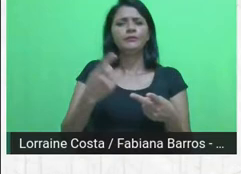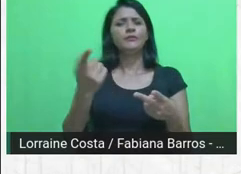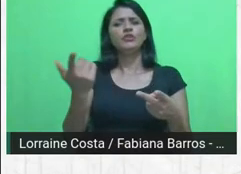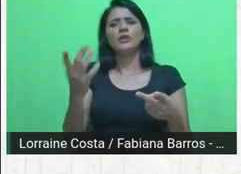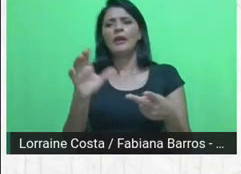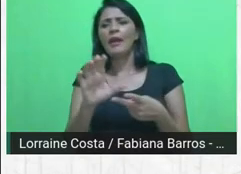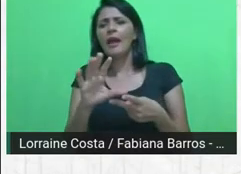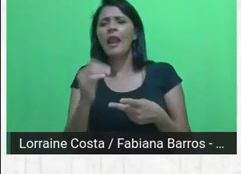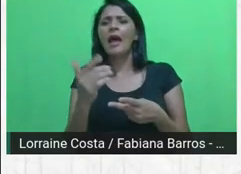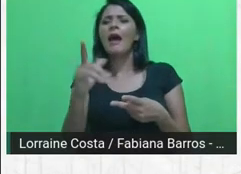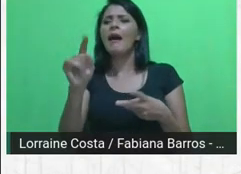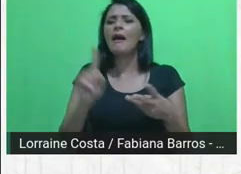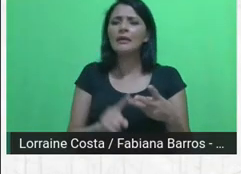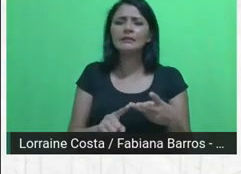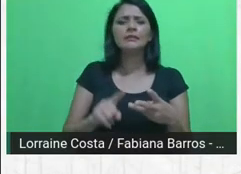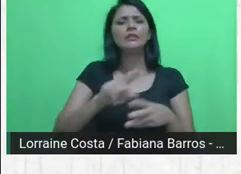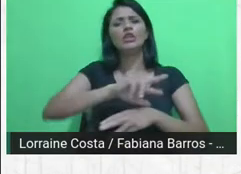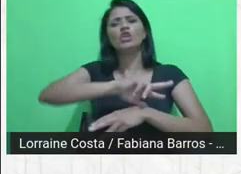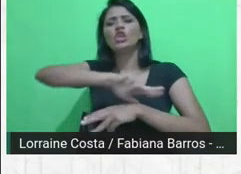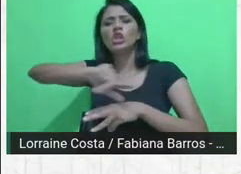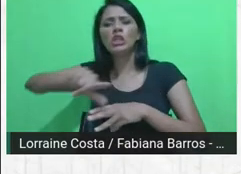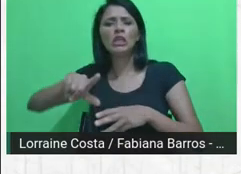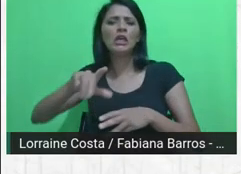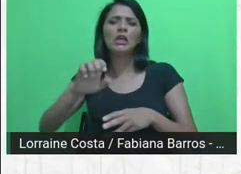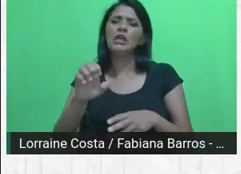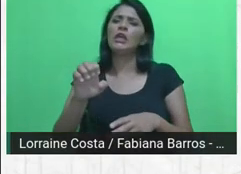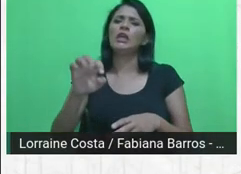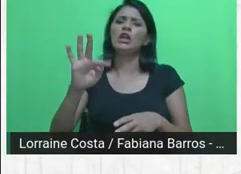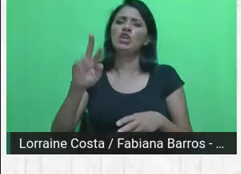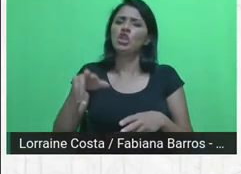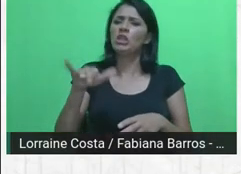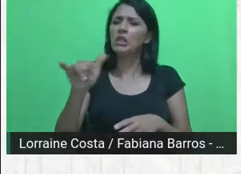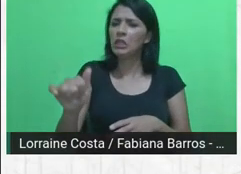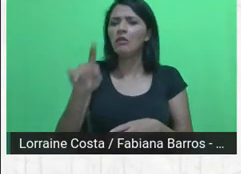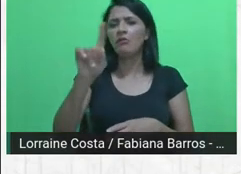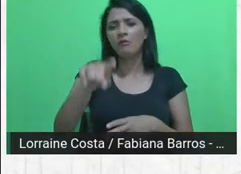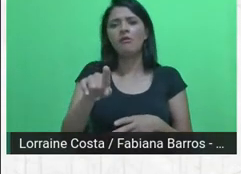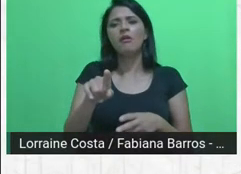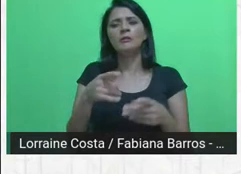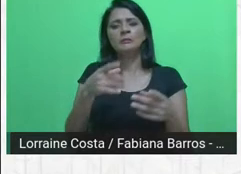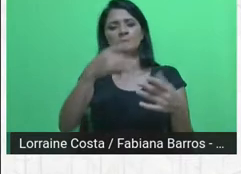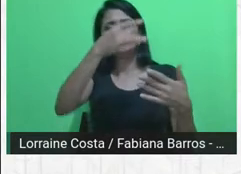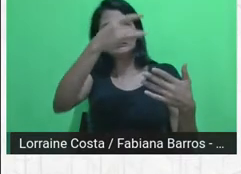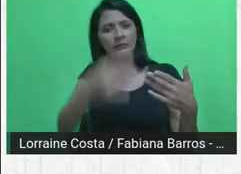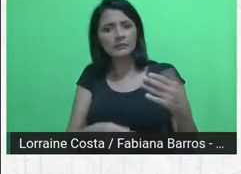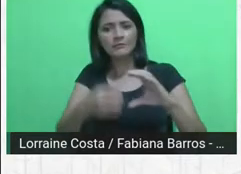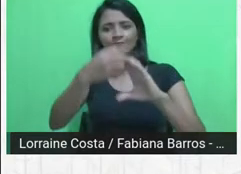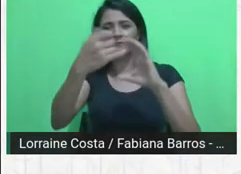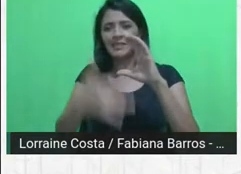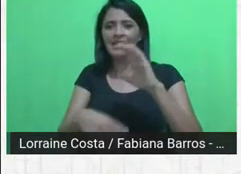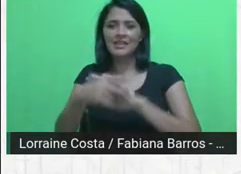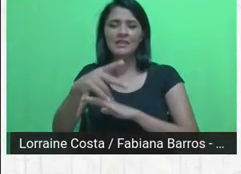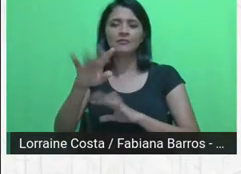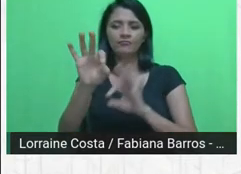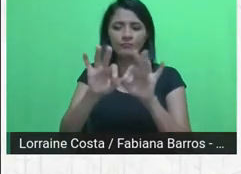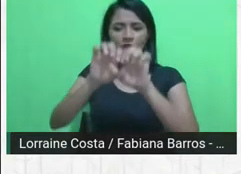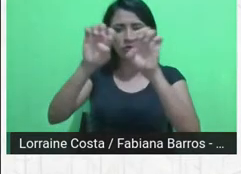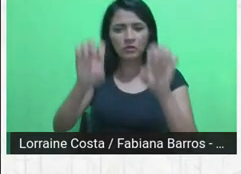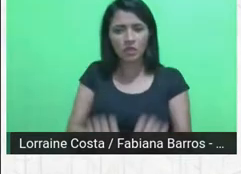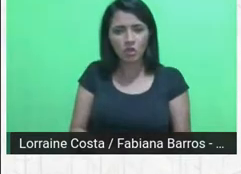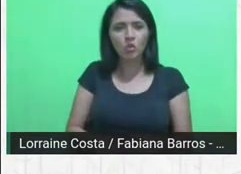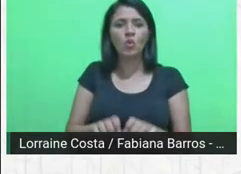são aspectos estruturadores e definidores na distribuição espacial do